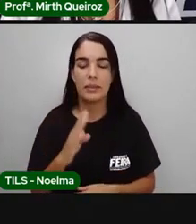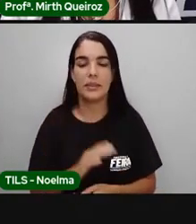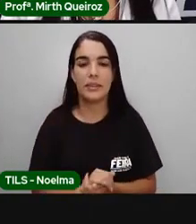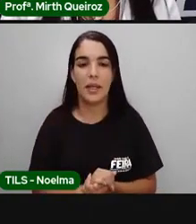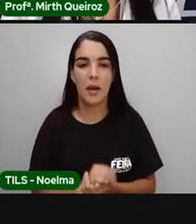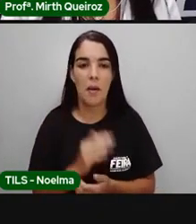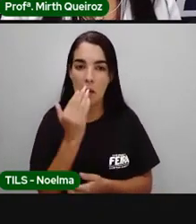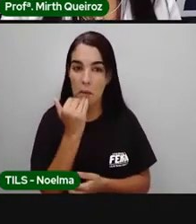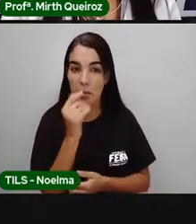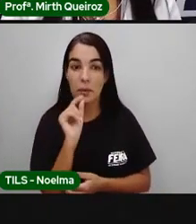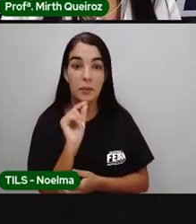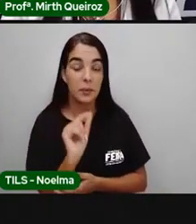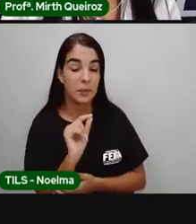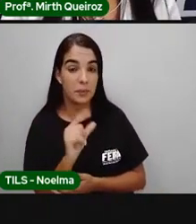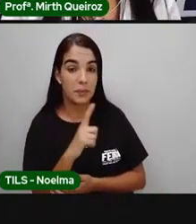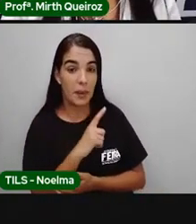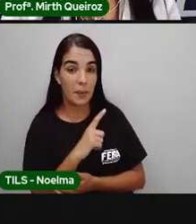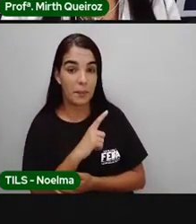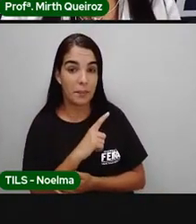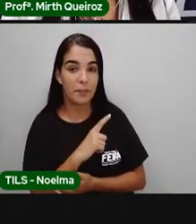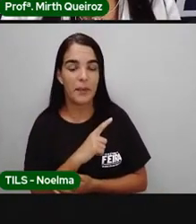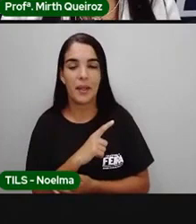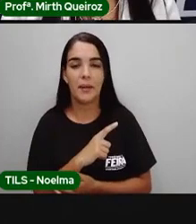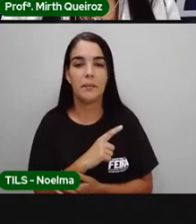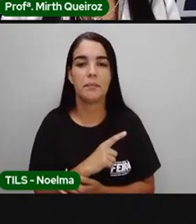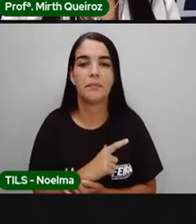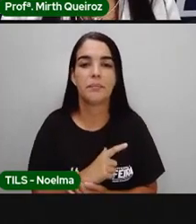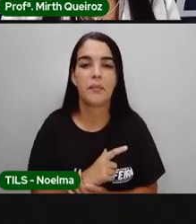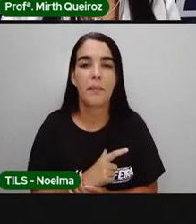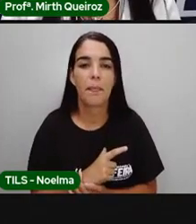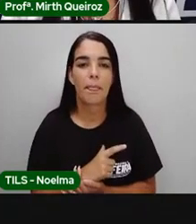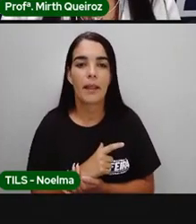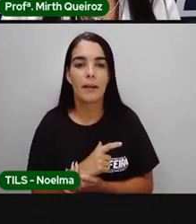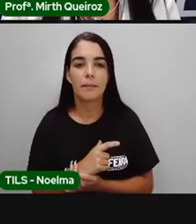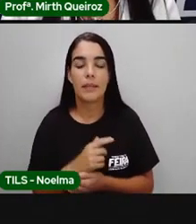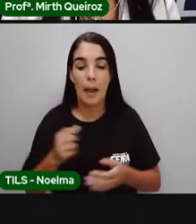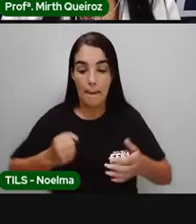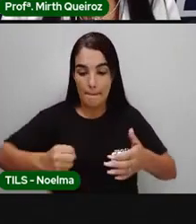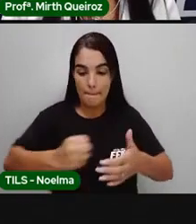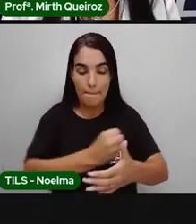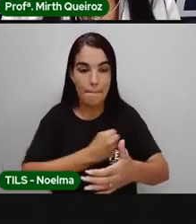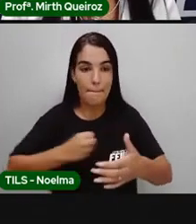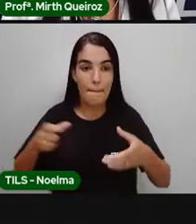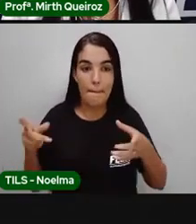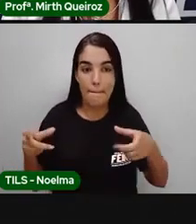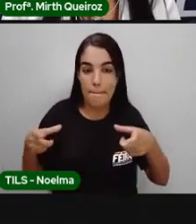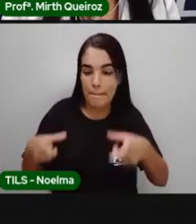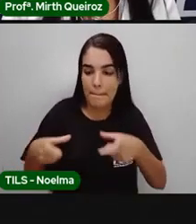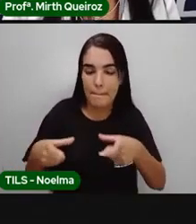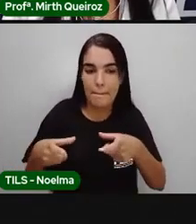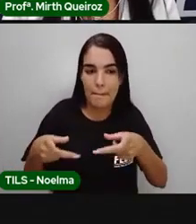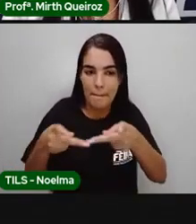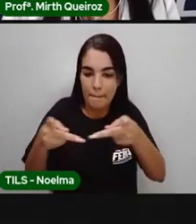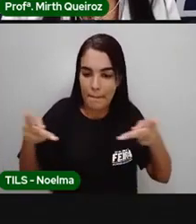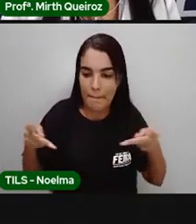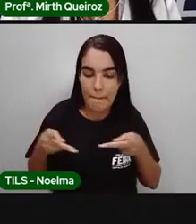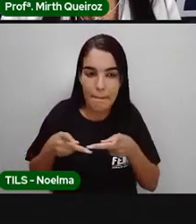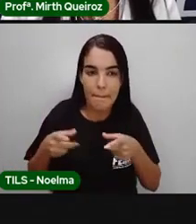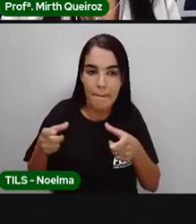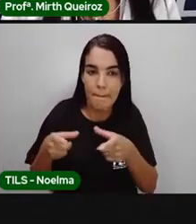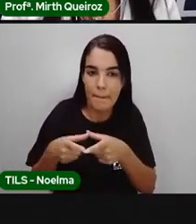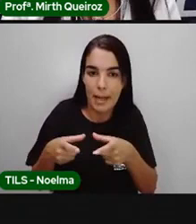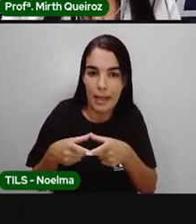culinária é outro elemento típico da cultura afro-brasileira. Ela introduziu as panelas de barro, né? As famosas panelas de barro,